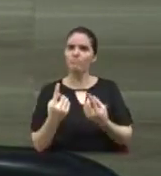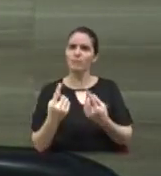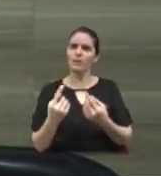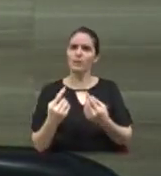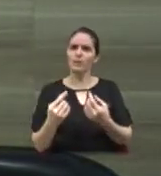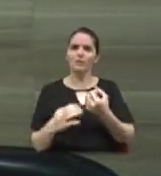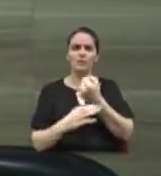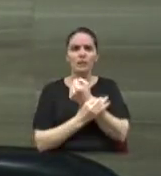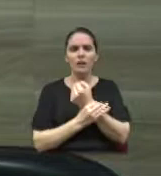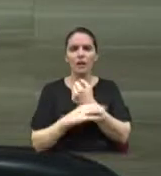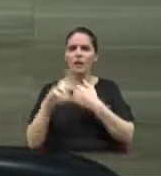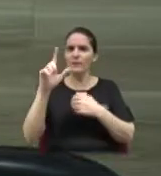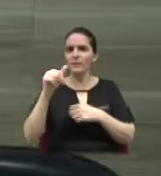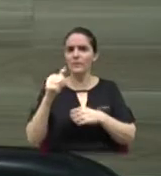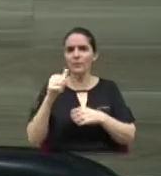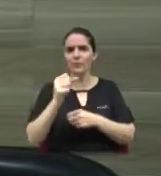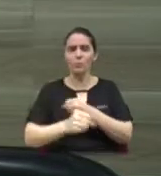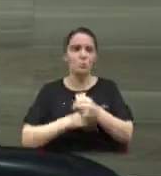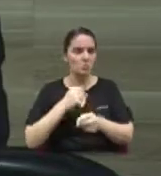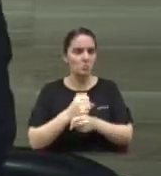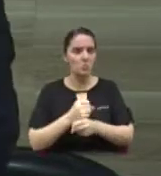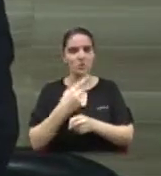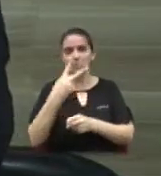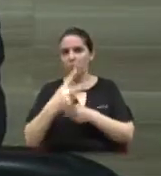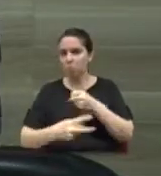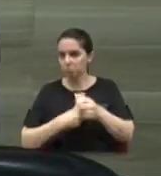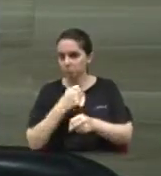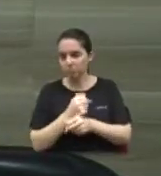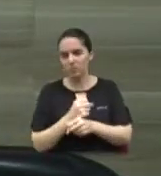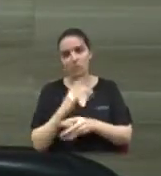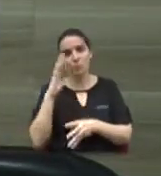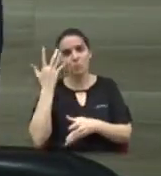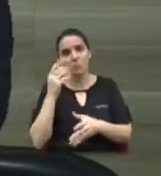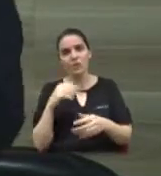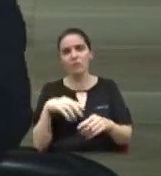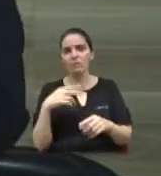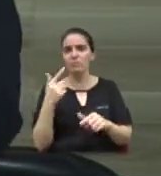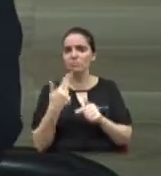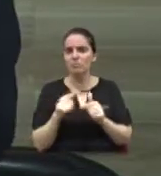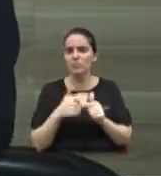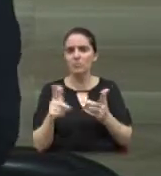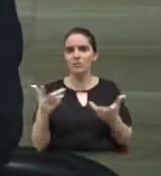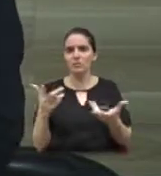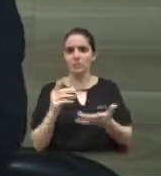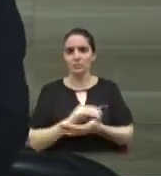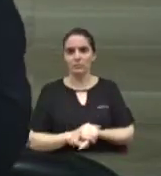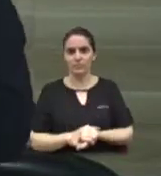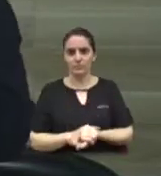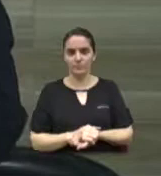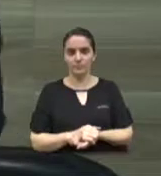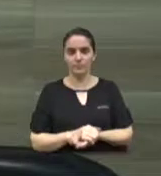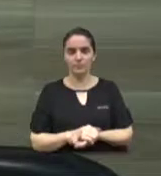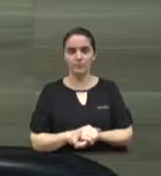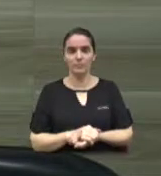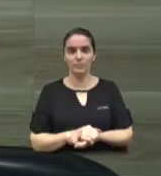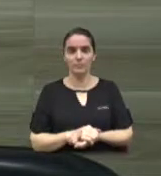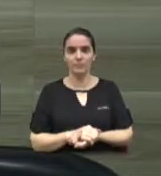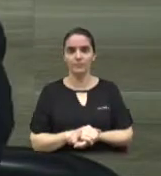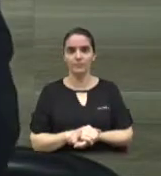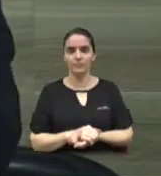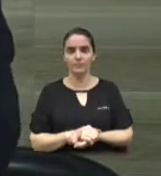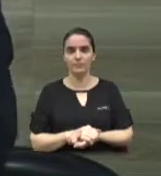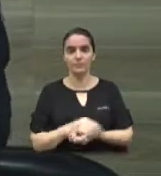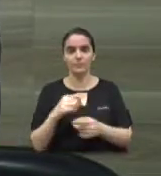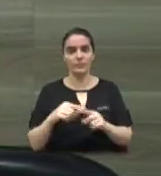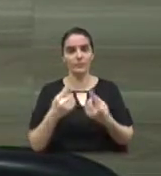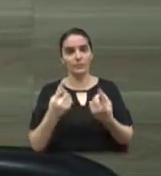avaliado depois de um ano, dois. Mas, às vezes, vereador, acontece do casal, mesmo com método contraceptivo, às vezes acontece